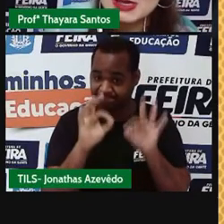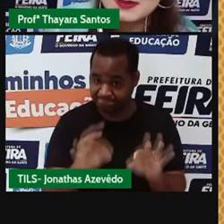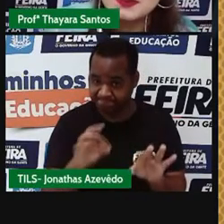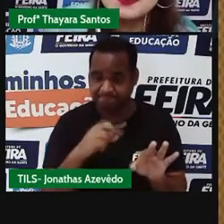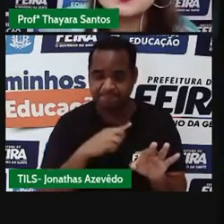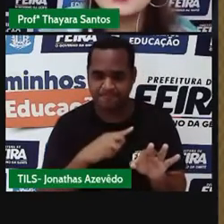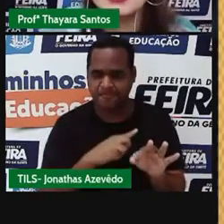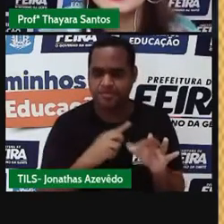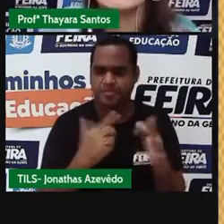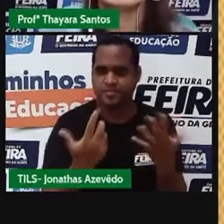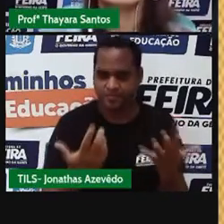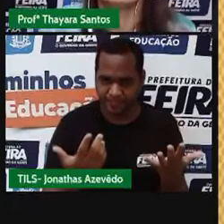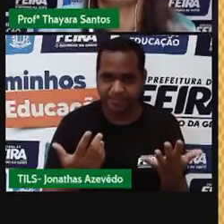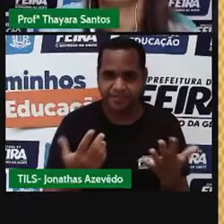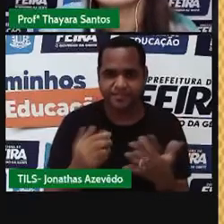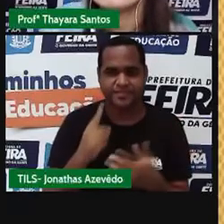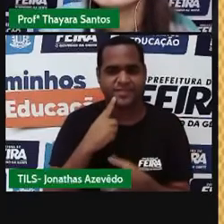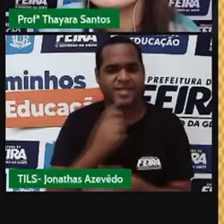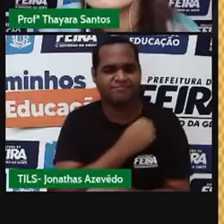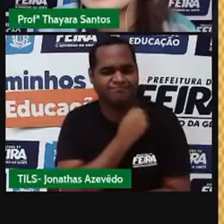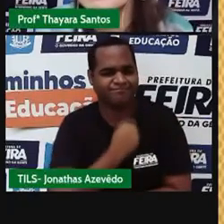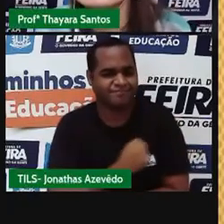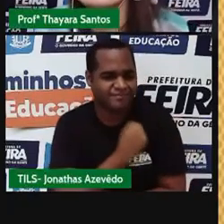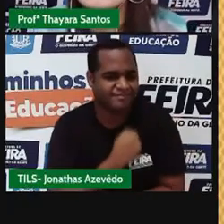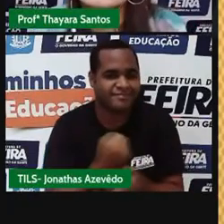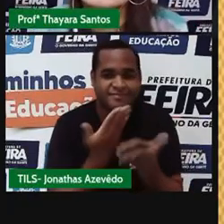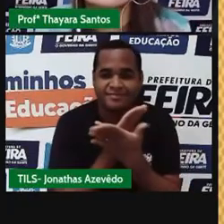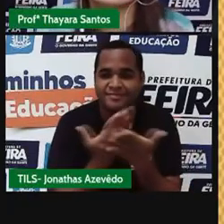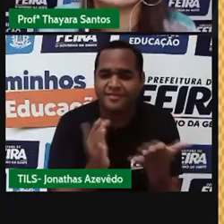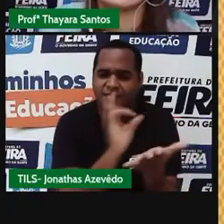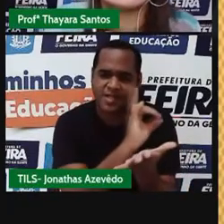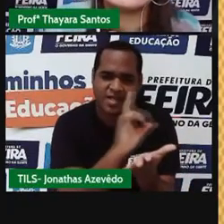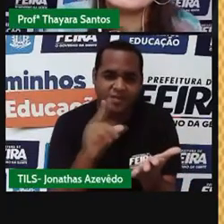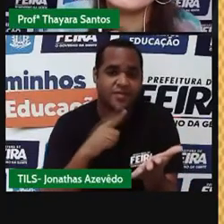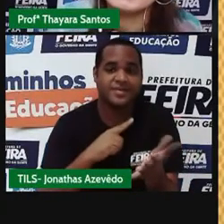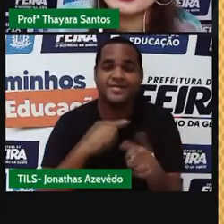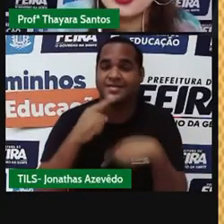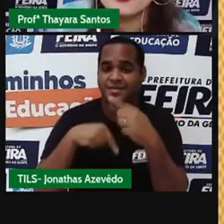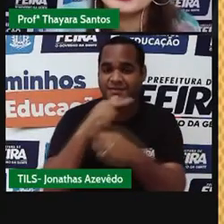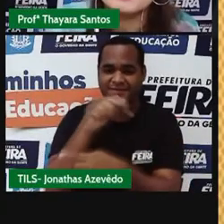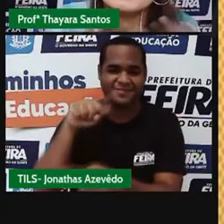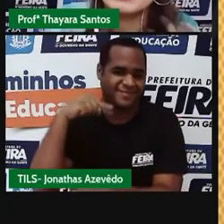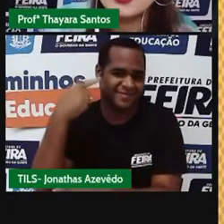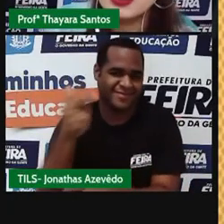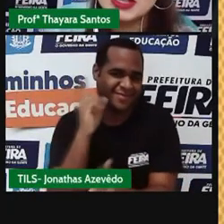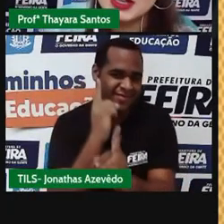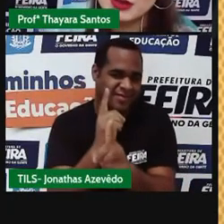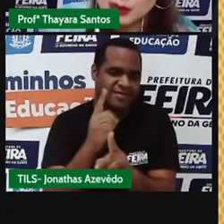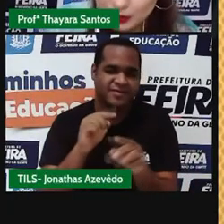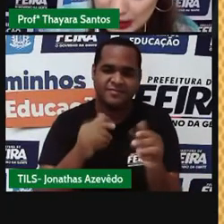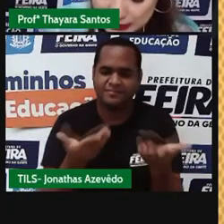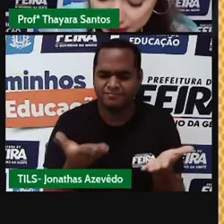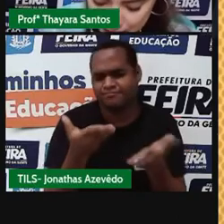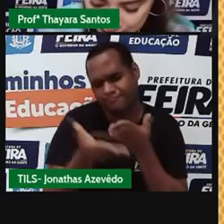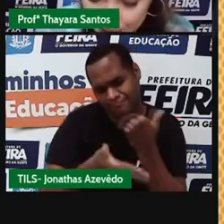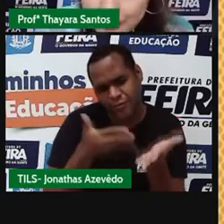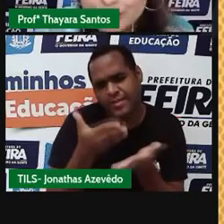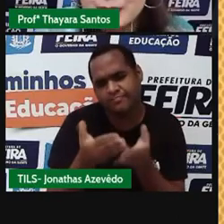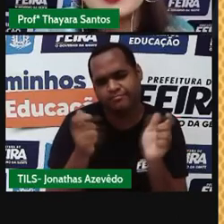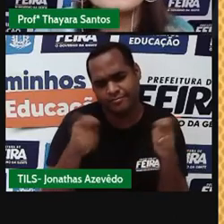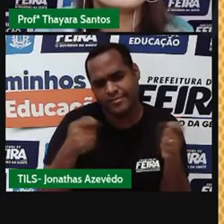dúvidas. Eu vou morrer de saudade de vocês, mas semana que vem a gente se vê de novo, então se cuidem aí do outro lado.